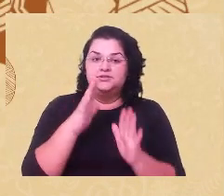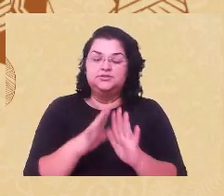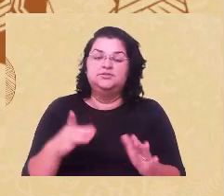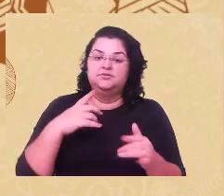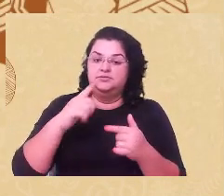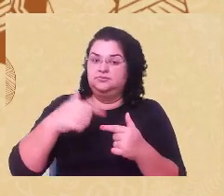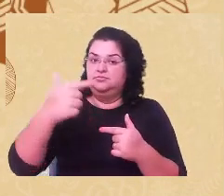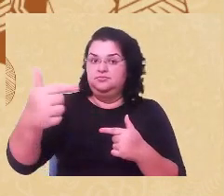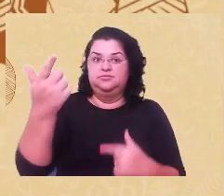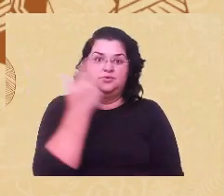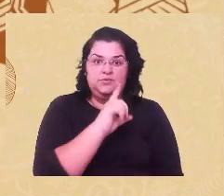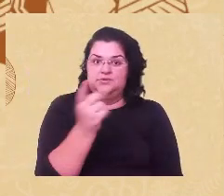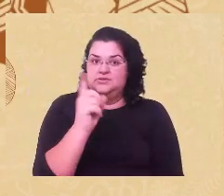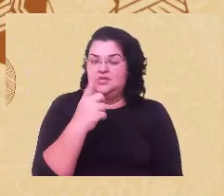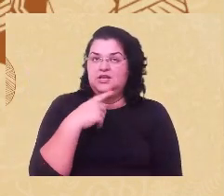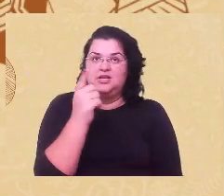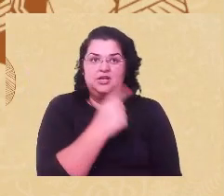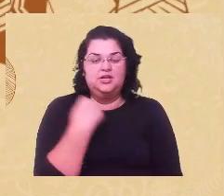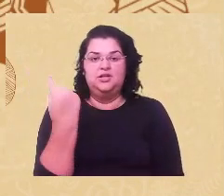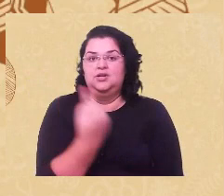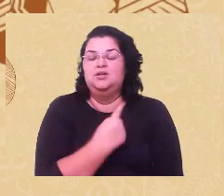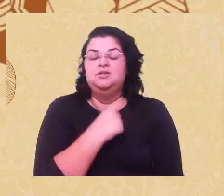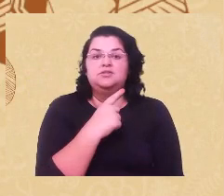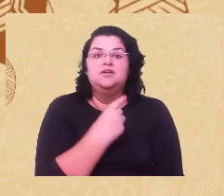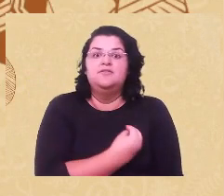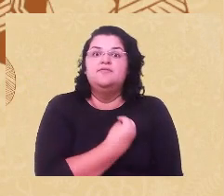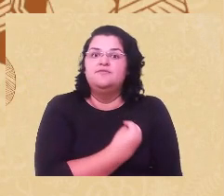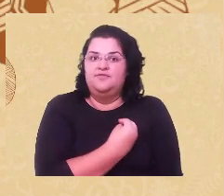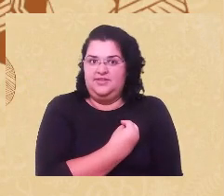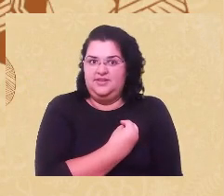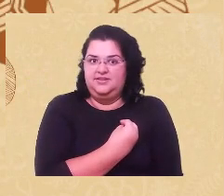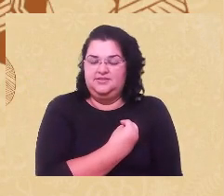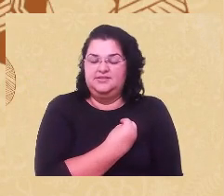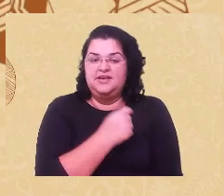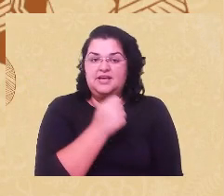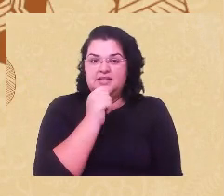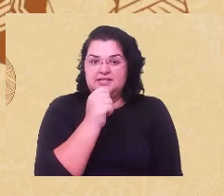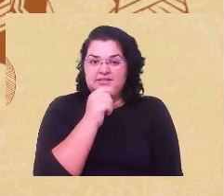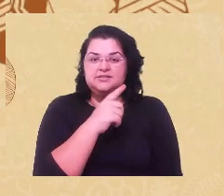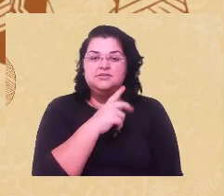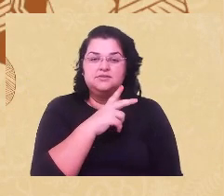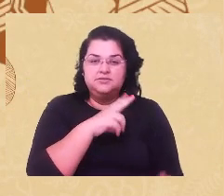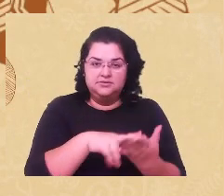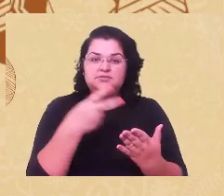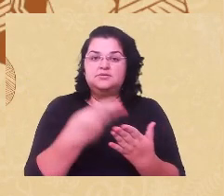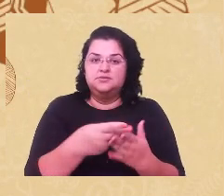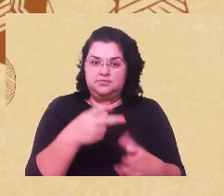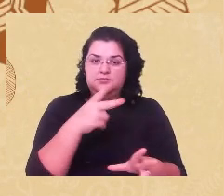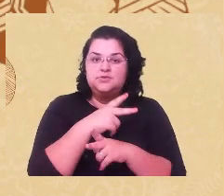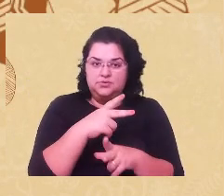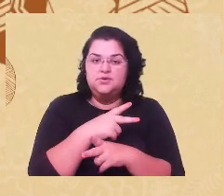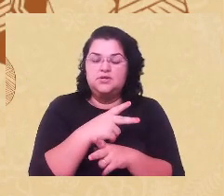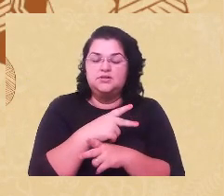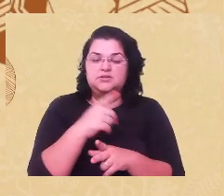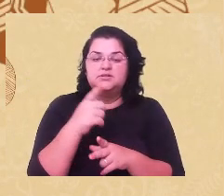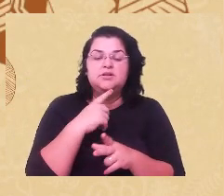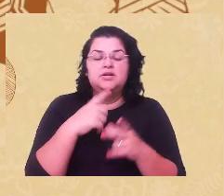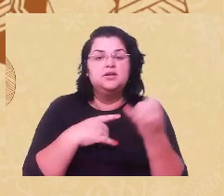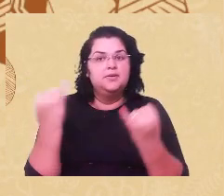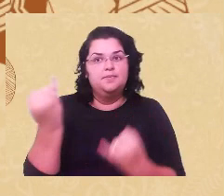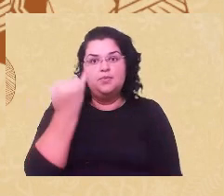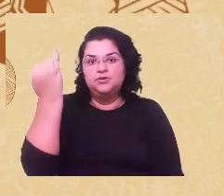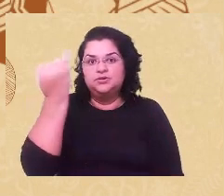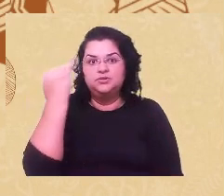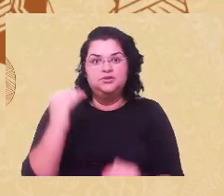para nós nesse momento, ainda que a interpelação pessoal e político seja extremamente potente